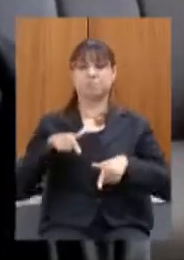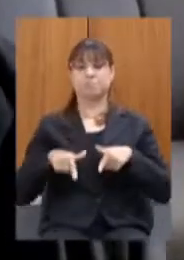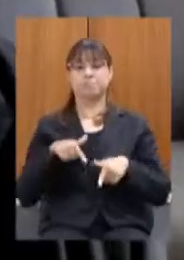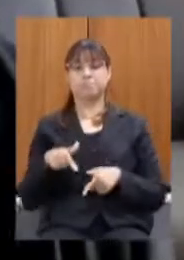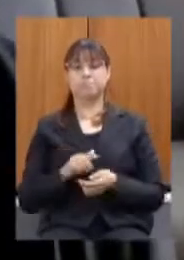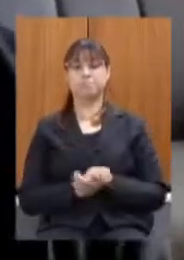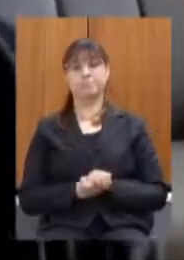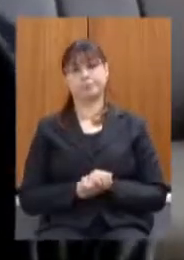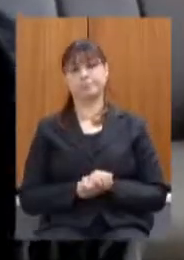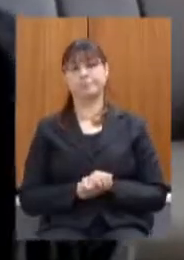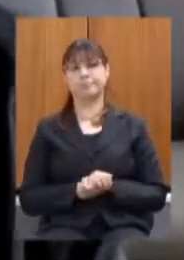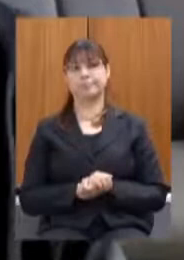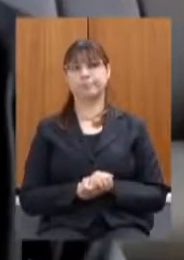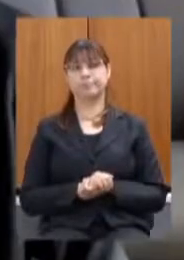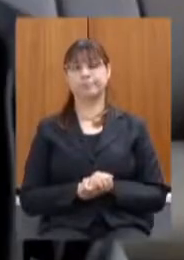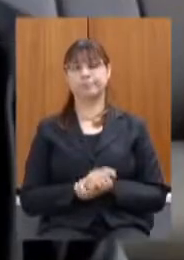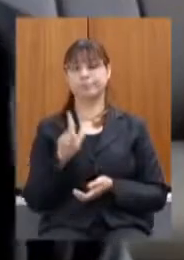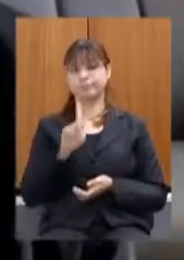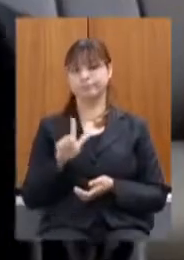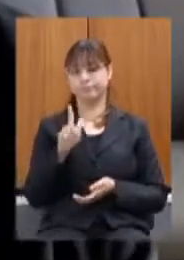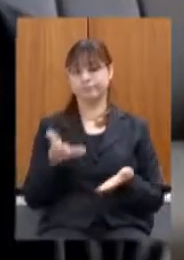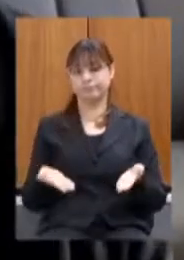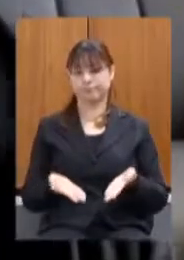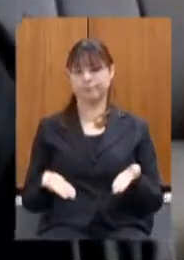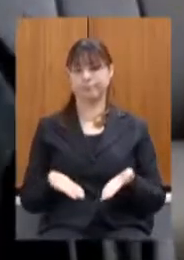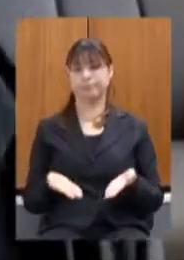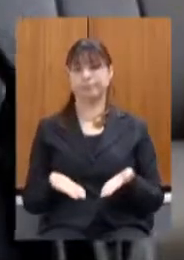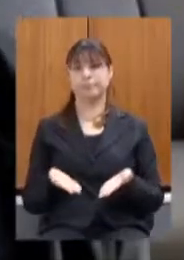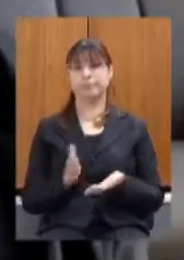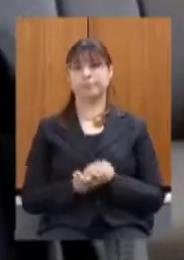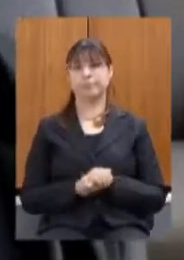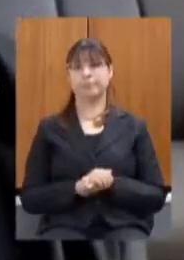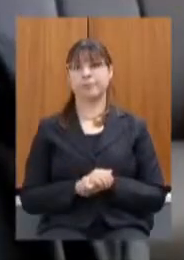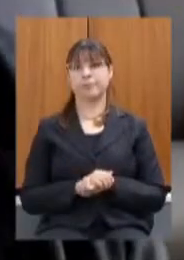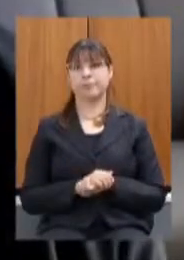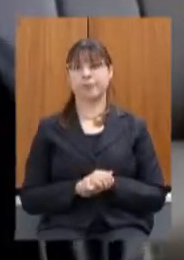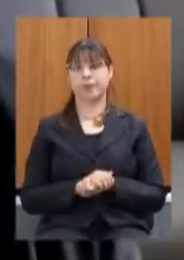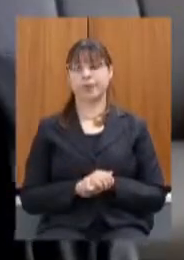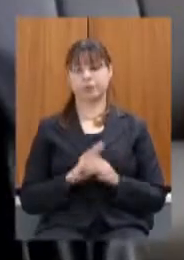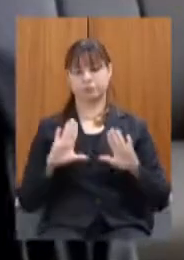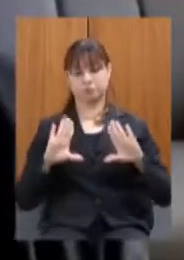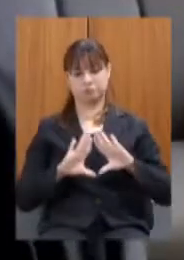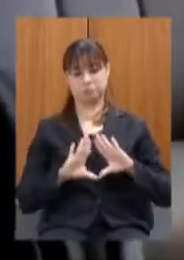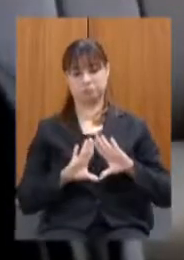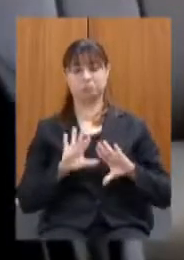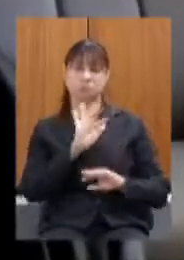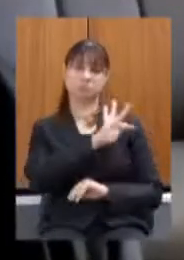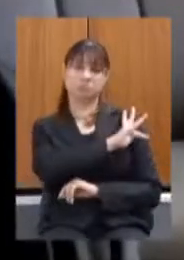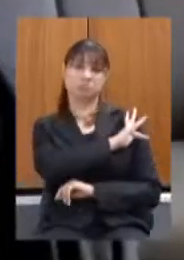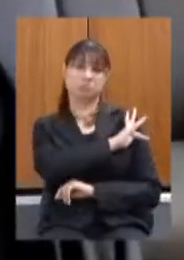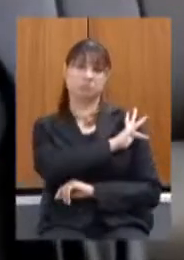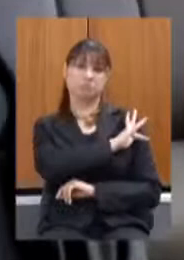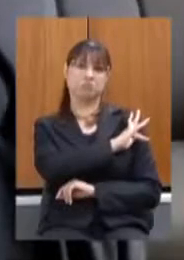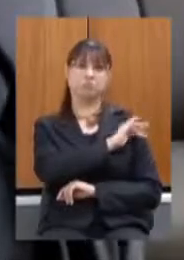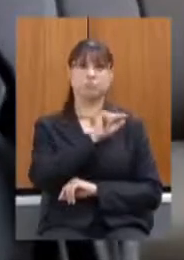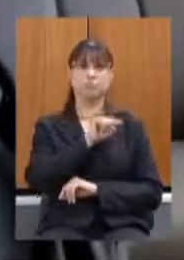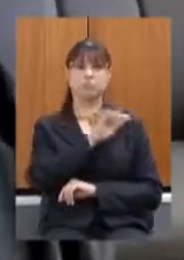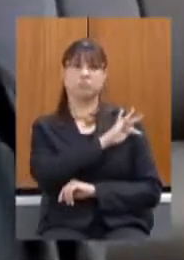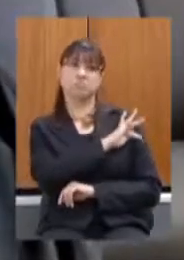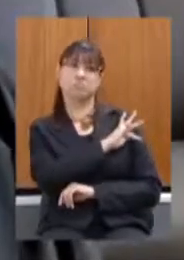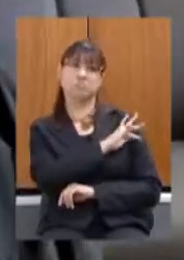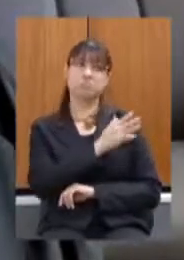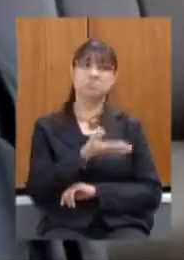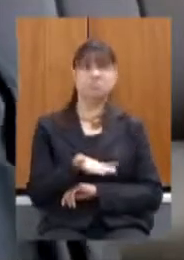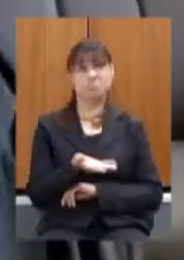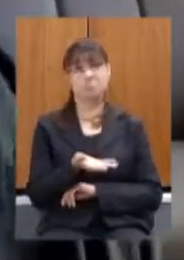evidentemente que nós estamos no assembleia fiscaliza e o fiscaliza quase sempre